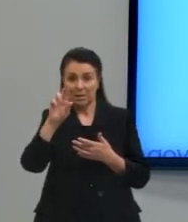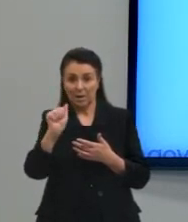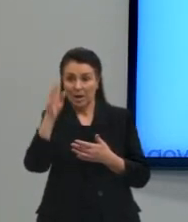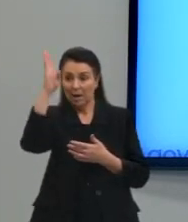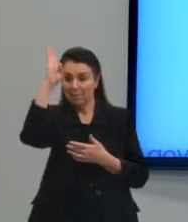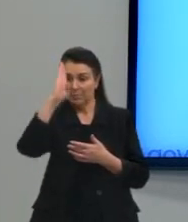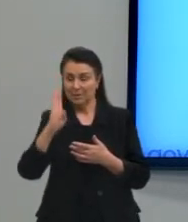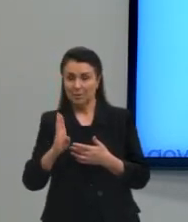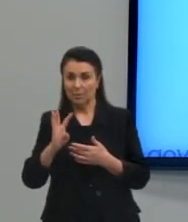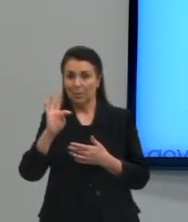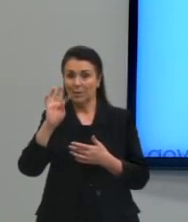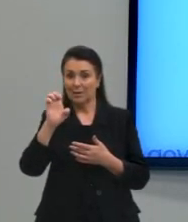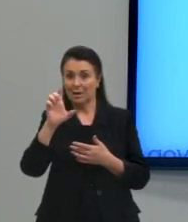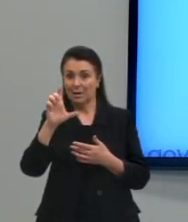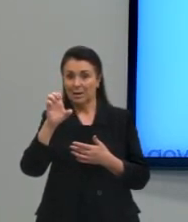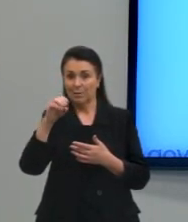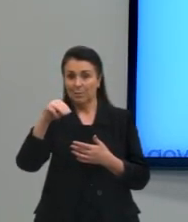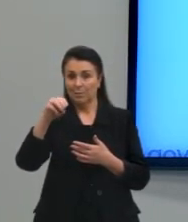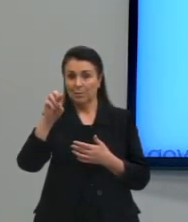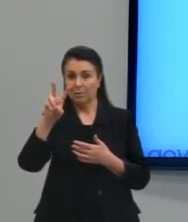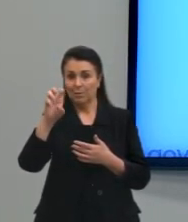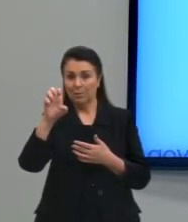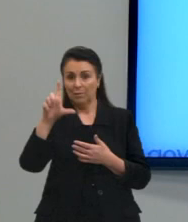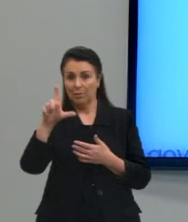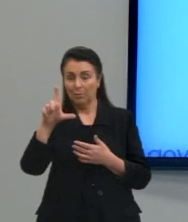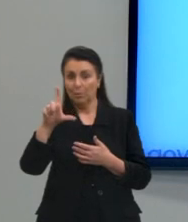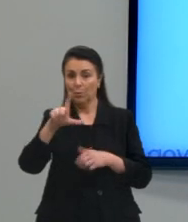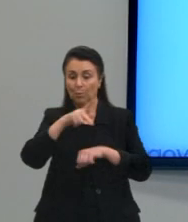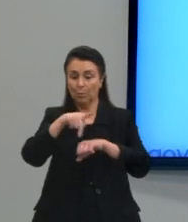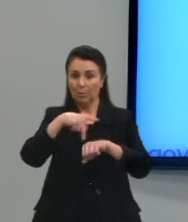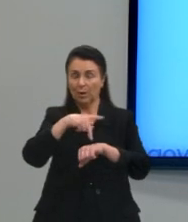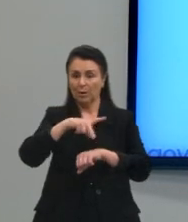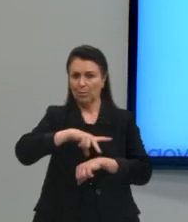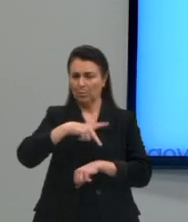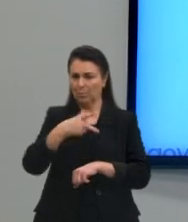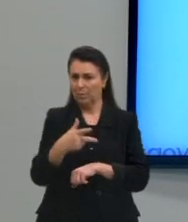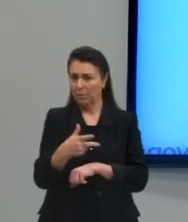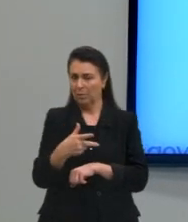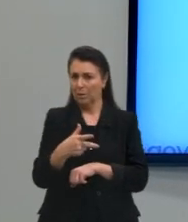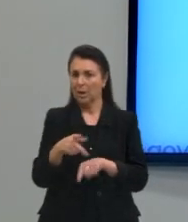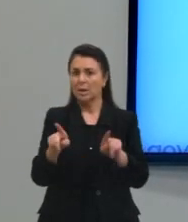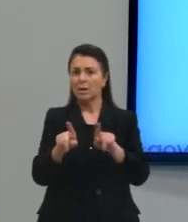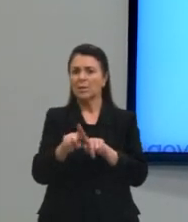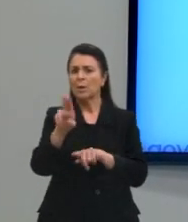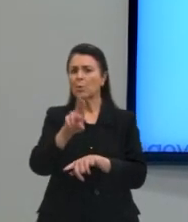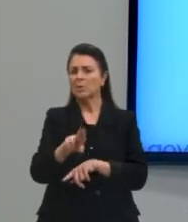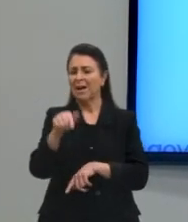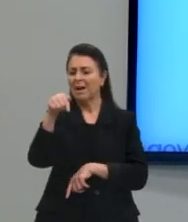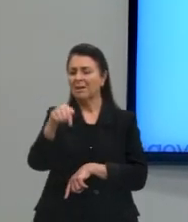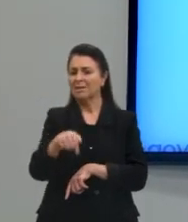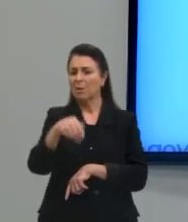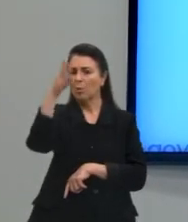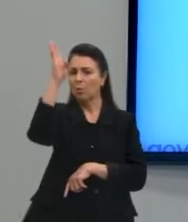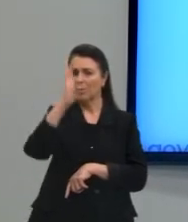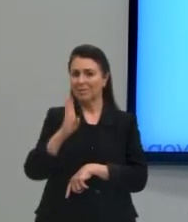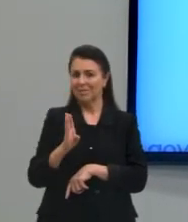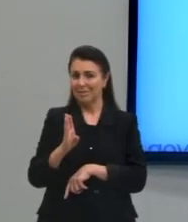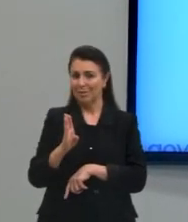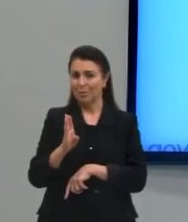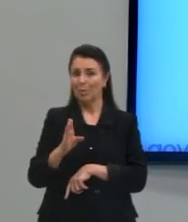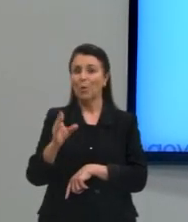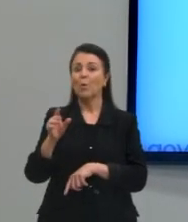ou os diferentes nomes que a gente dá para pão no Brasil, como cacetinho,